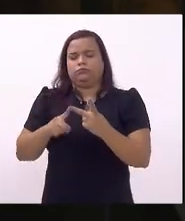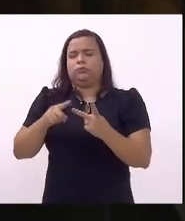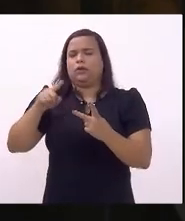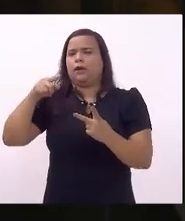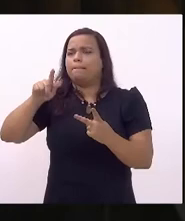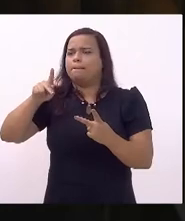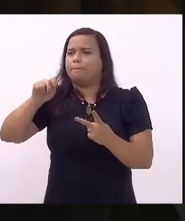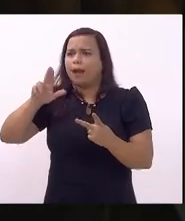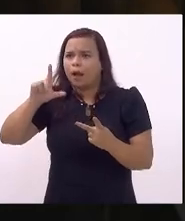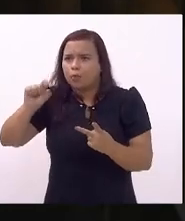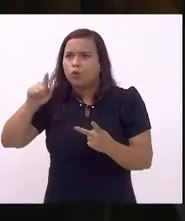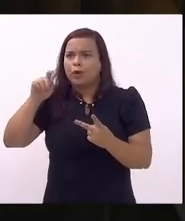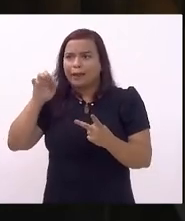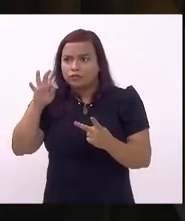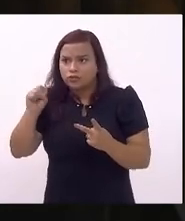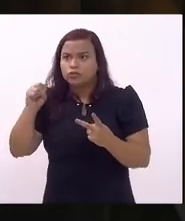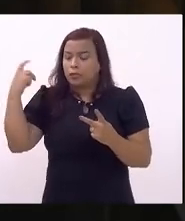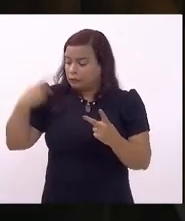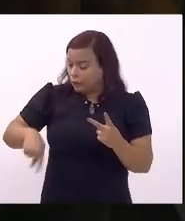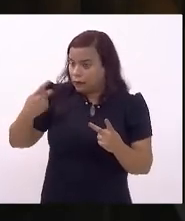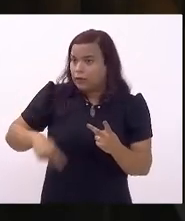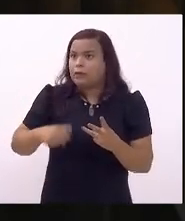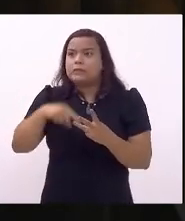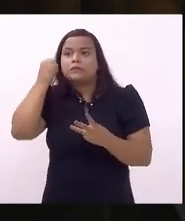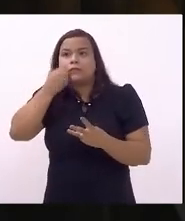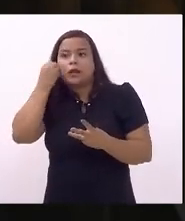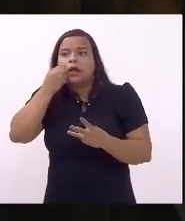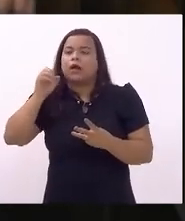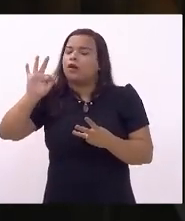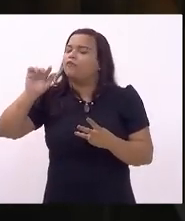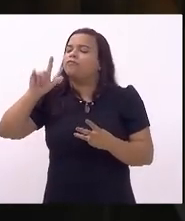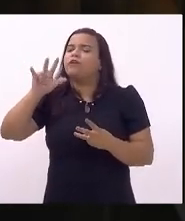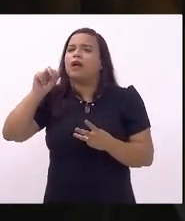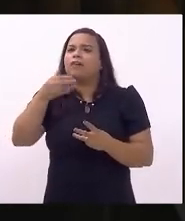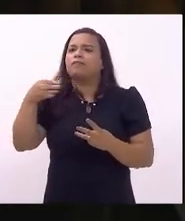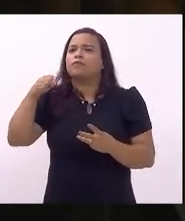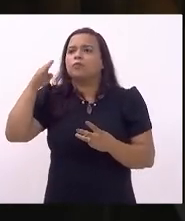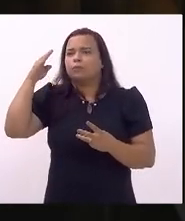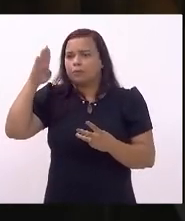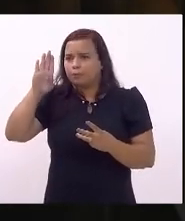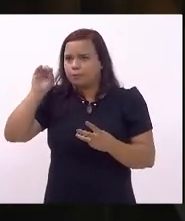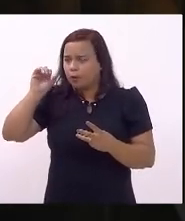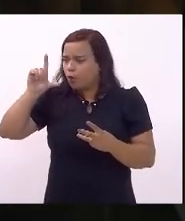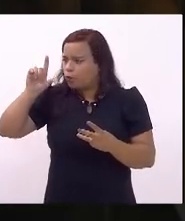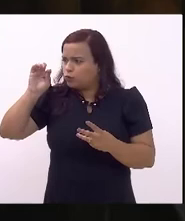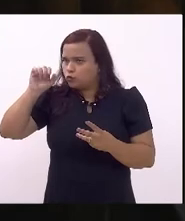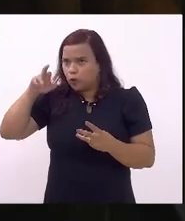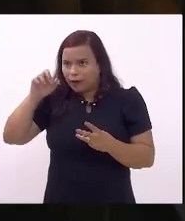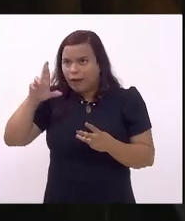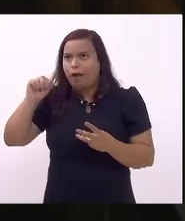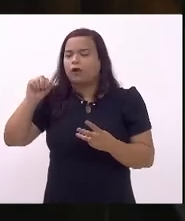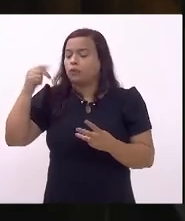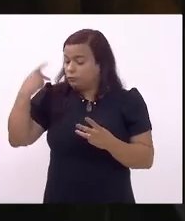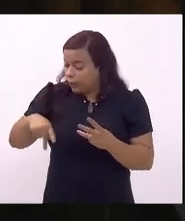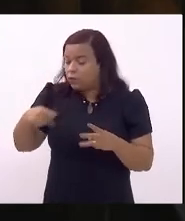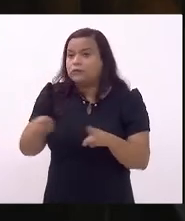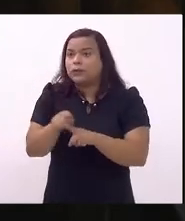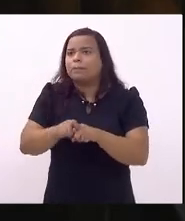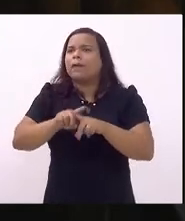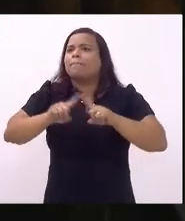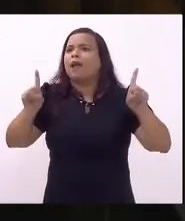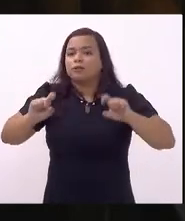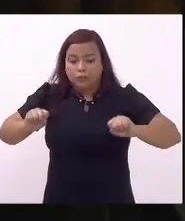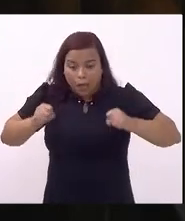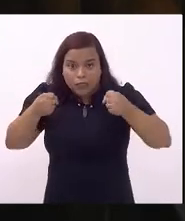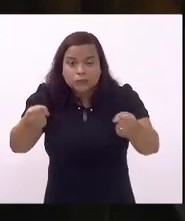senador Flávio Bolsonaro é daqui mas não movem uma palha não movem uma palha para ajudar o Rio de Janeiro a sair do buraco em que se